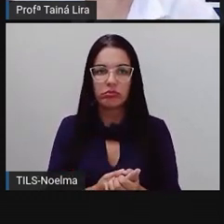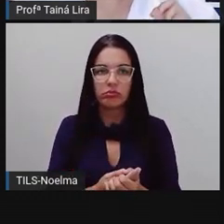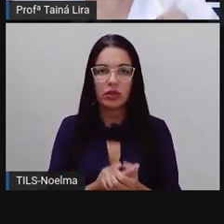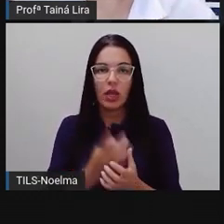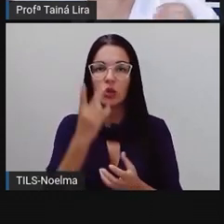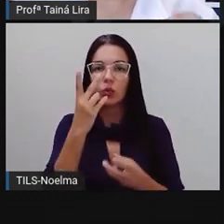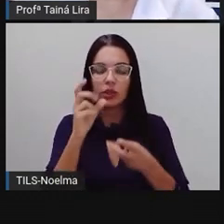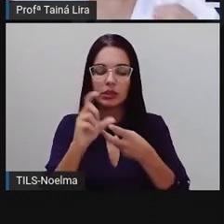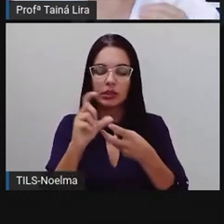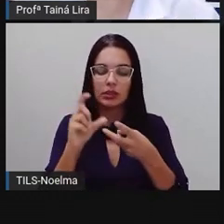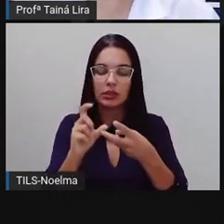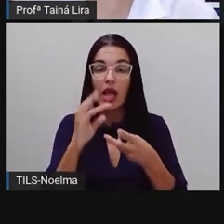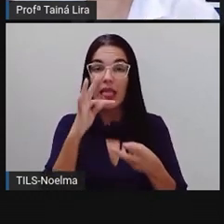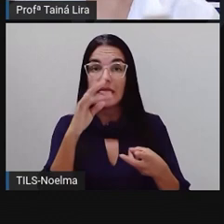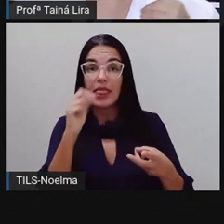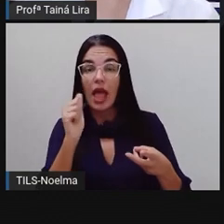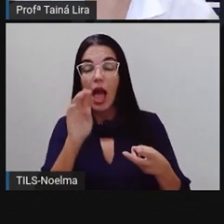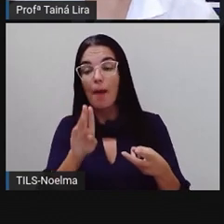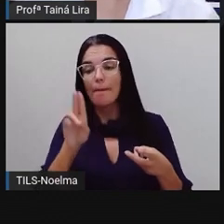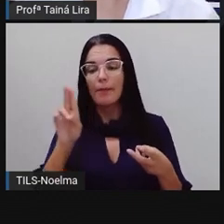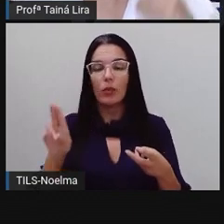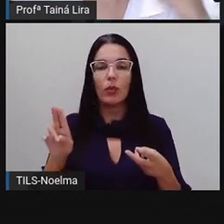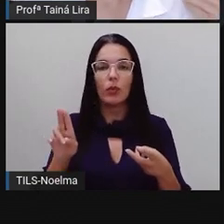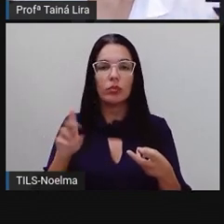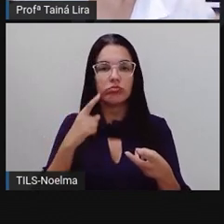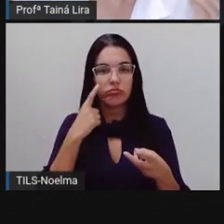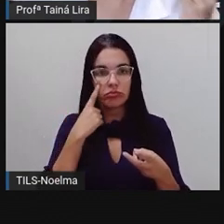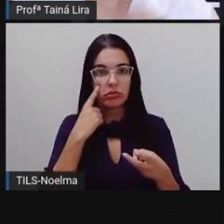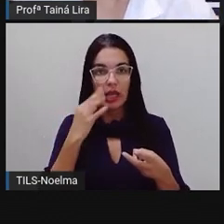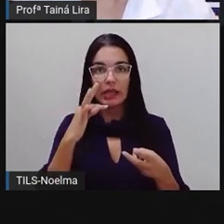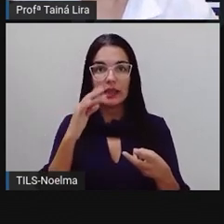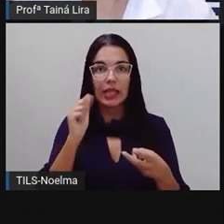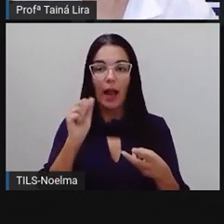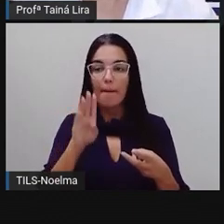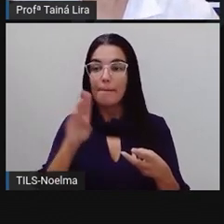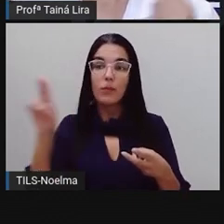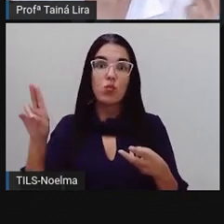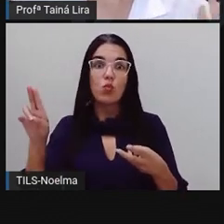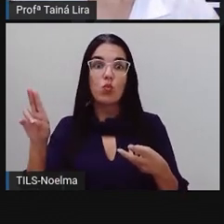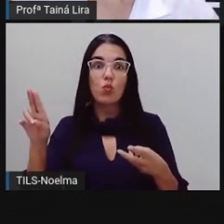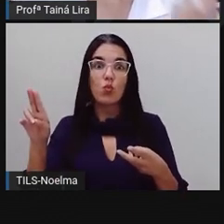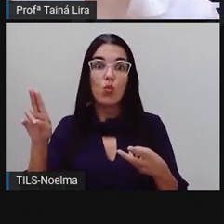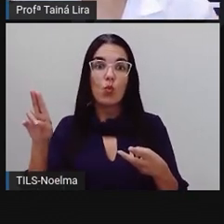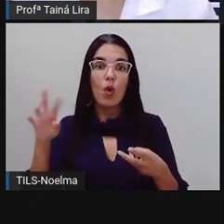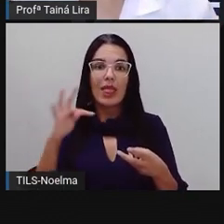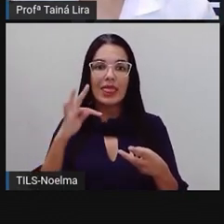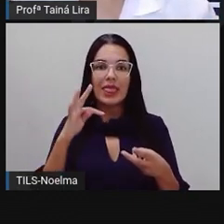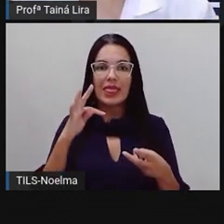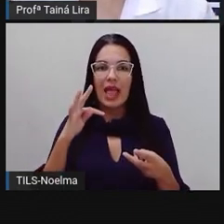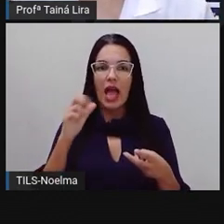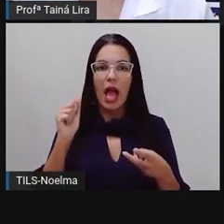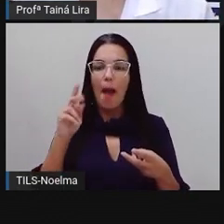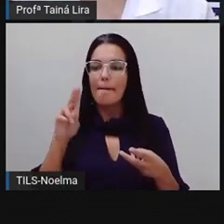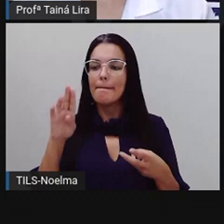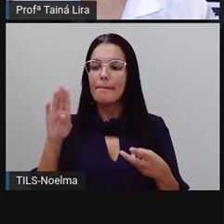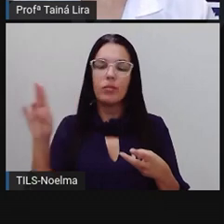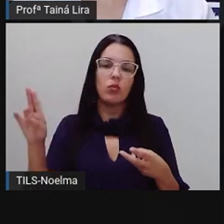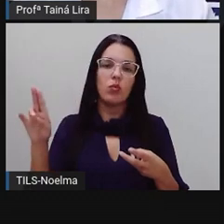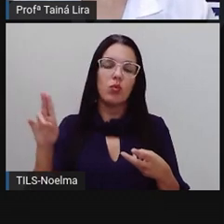duas sílabas, ó, tabu. Vamos ver, ó, tabu, tabu, ó.